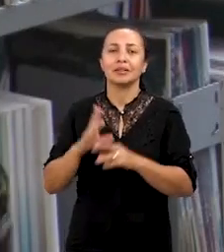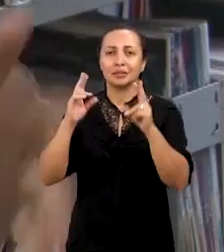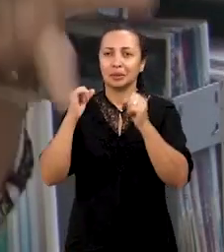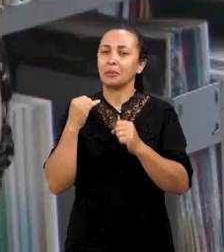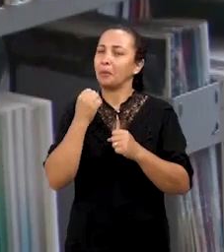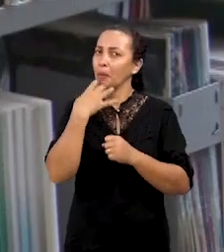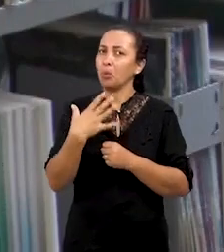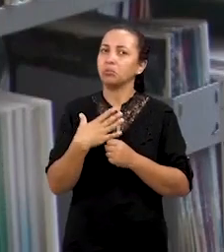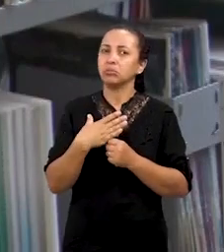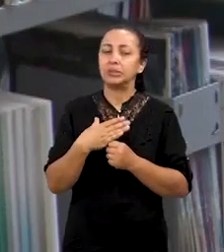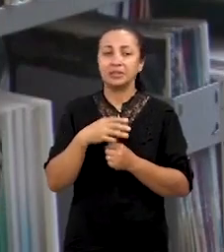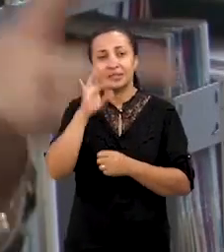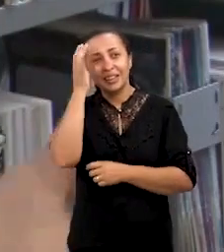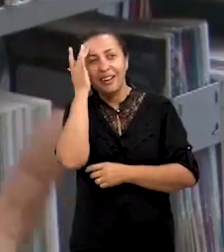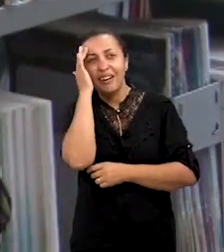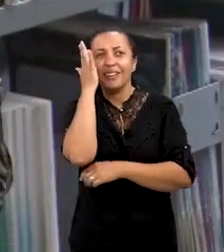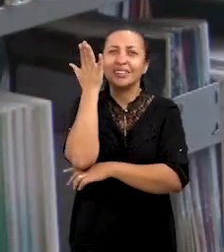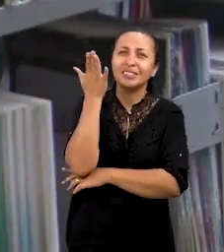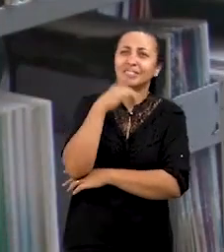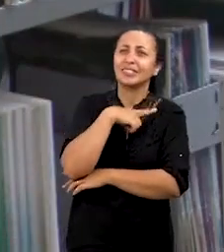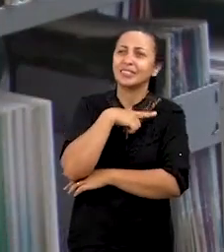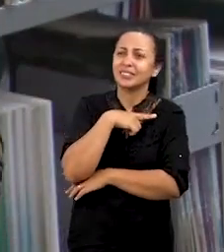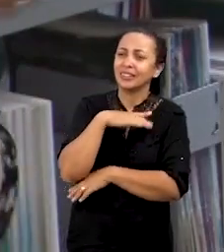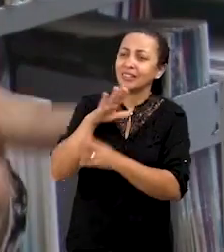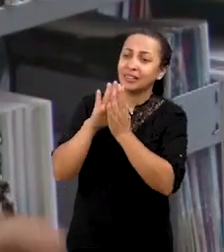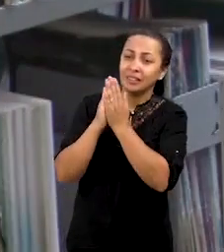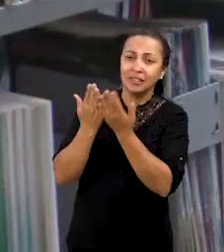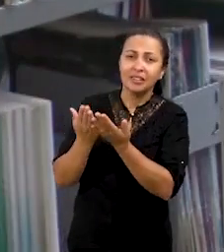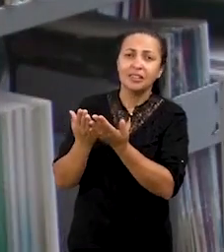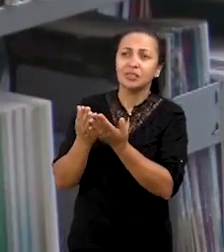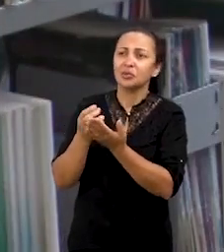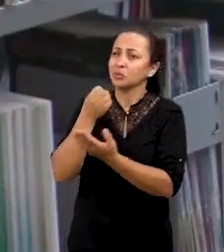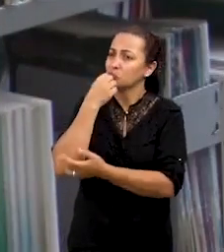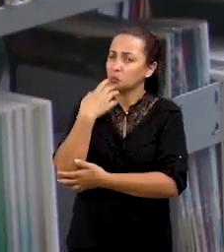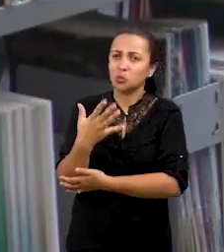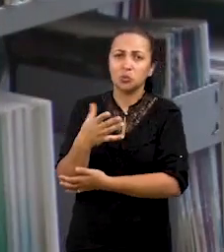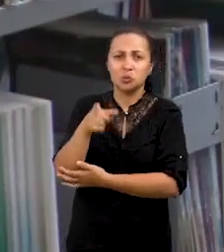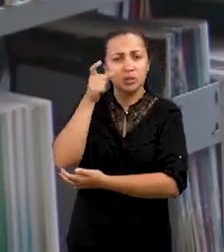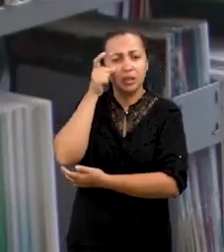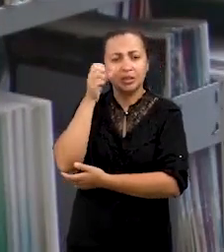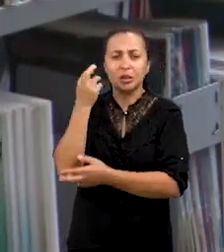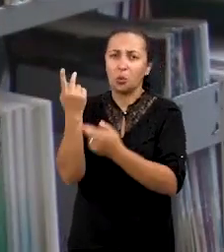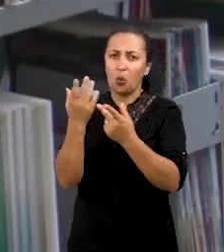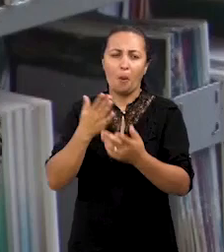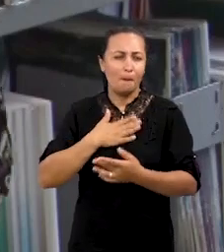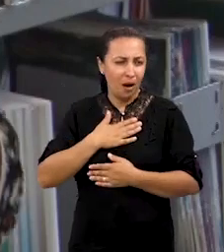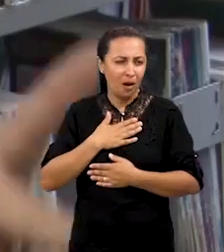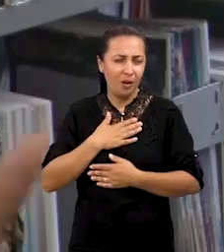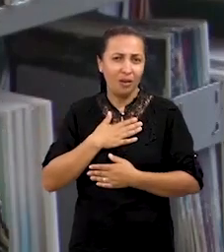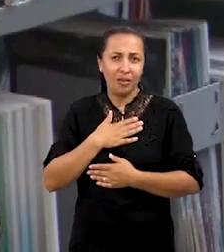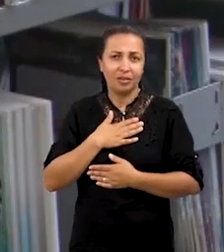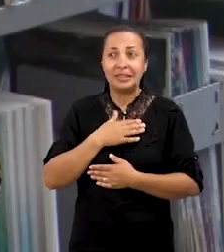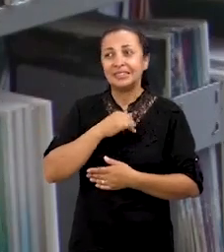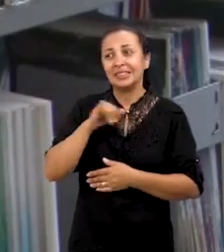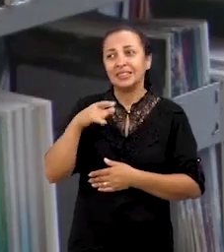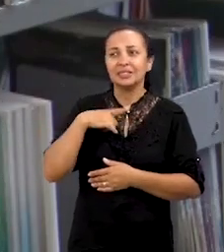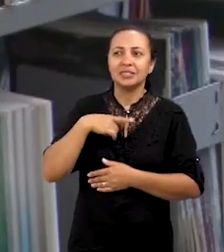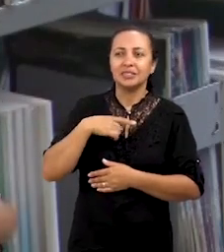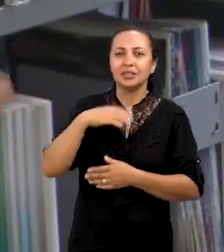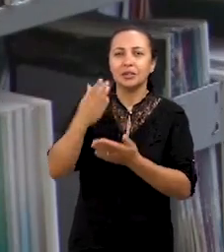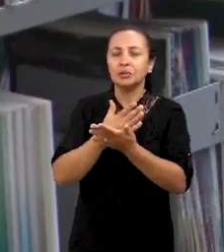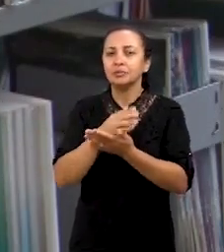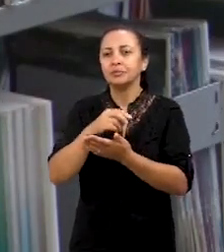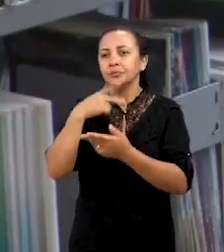ela fica com medo, será que na escola vai ter livros interessantes igual o meu, será que vai ter alguém para contar